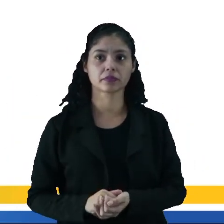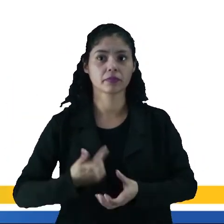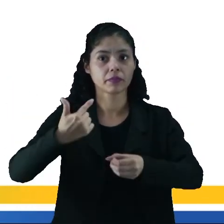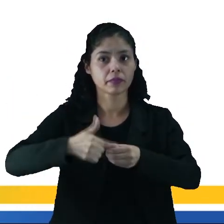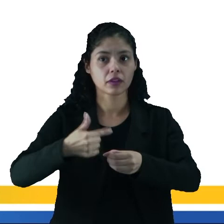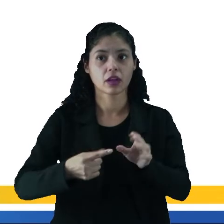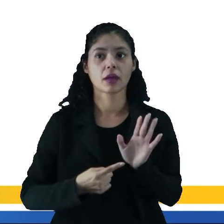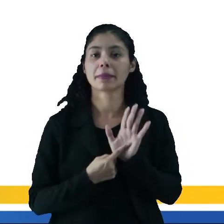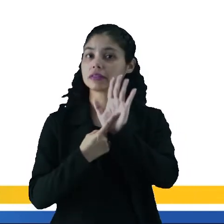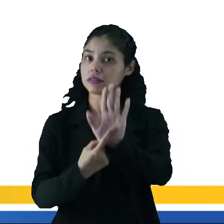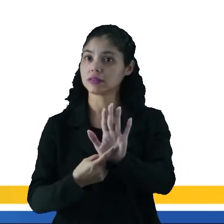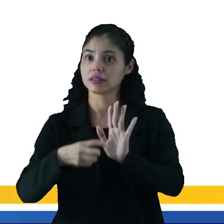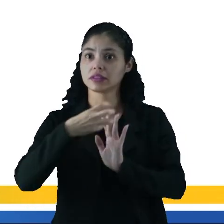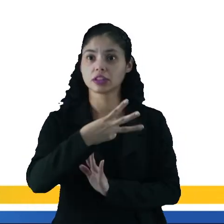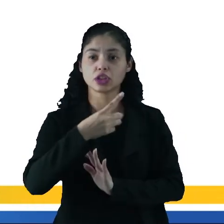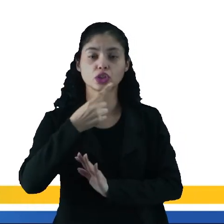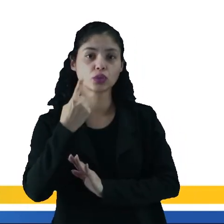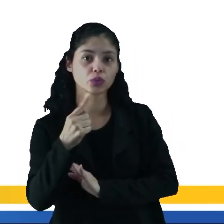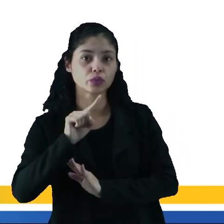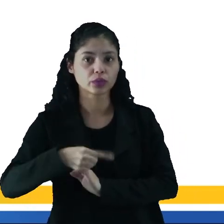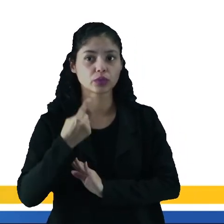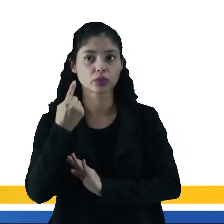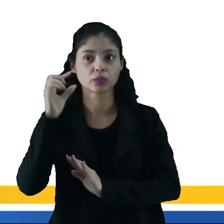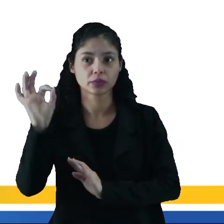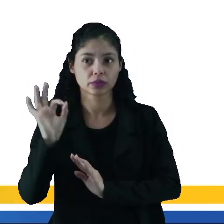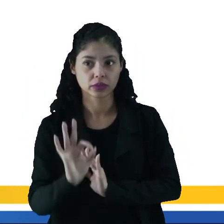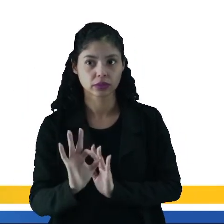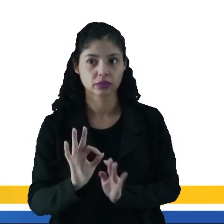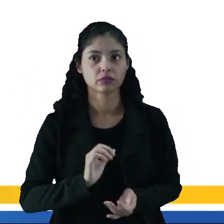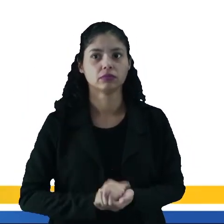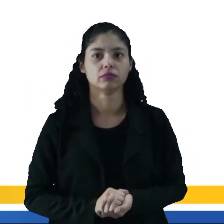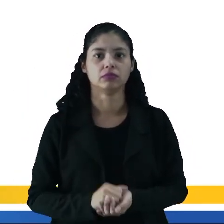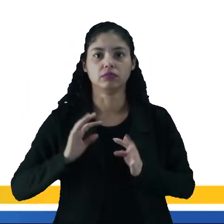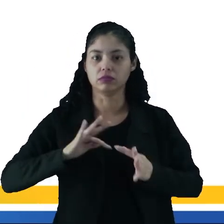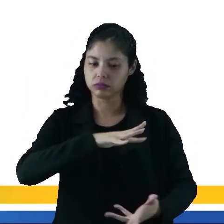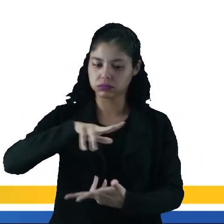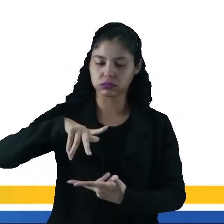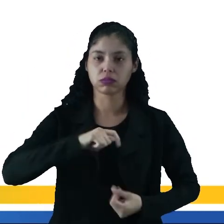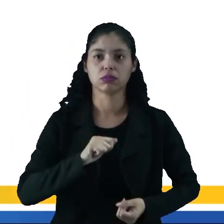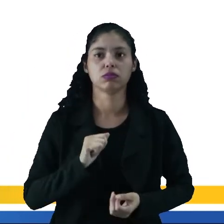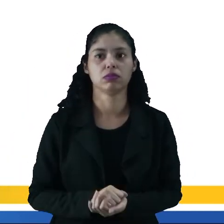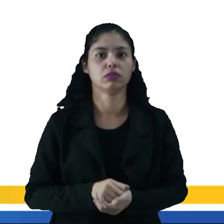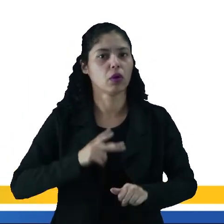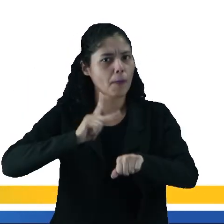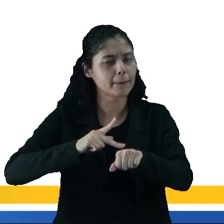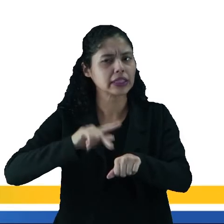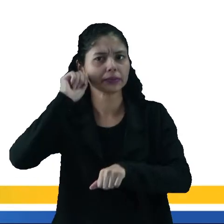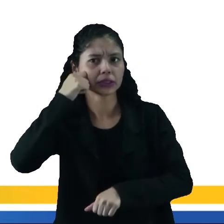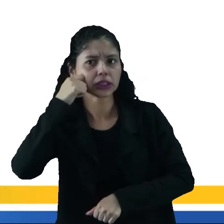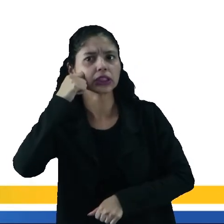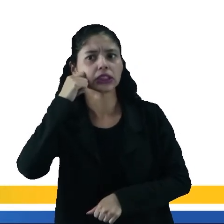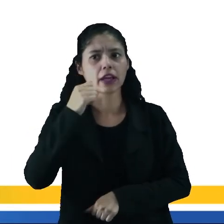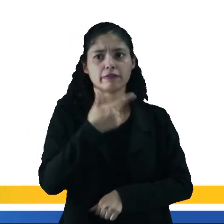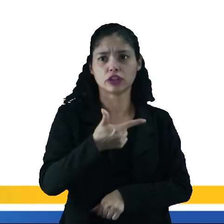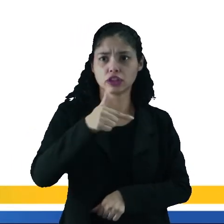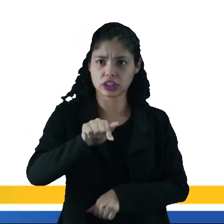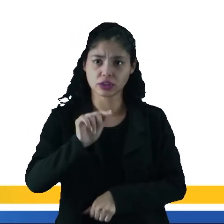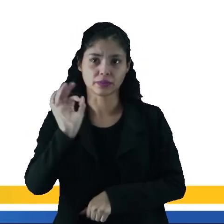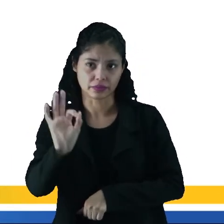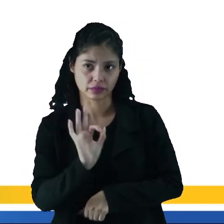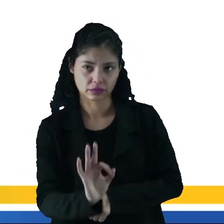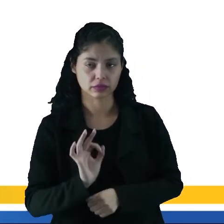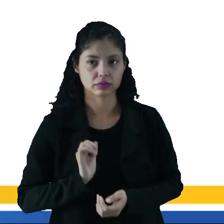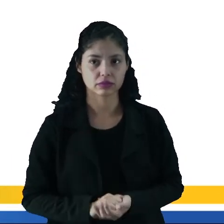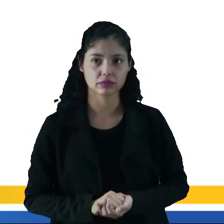derivados representam 31,1% que é consumido no mundo. O cavão mineral, 27%.